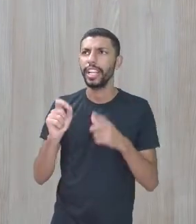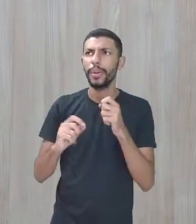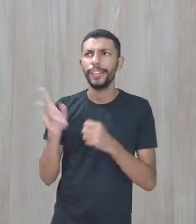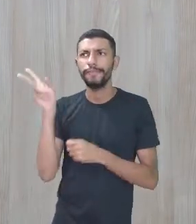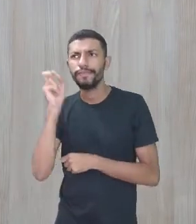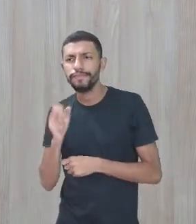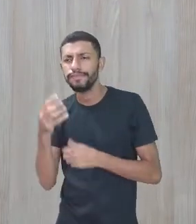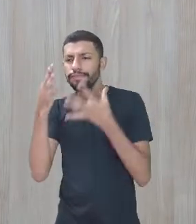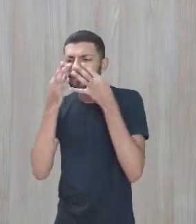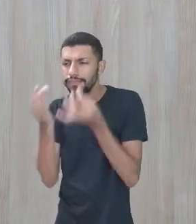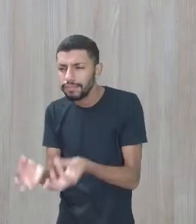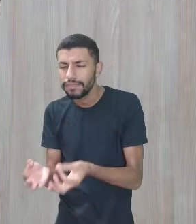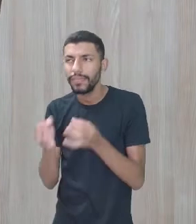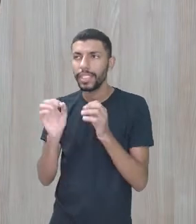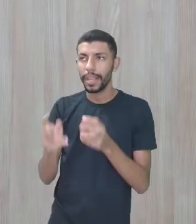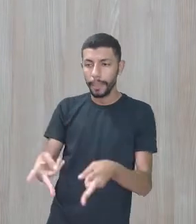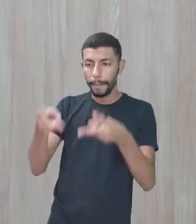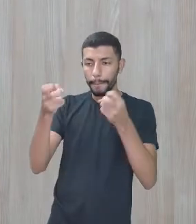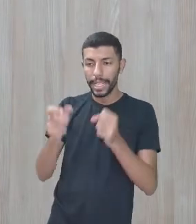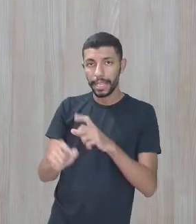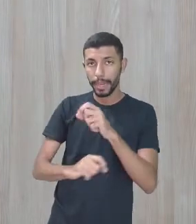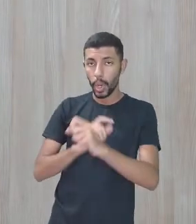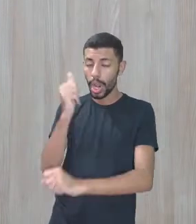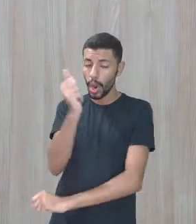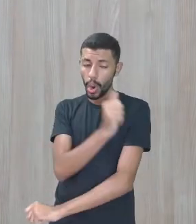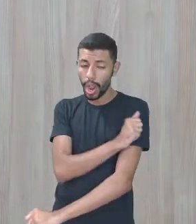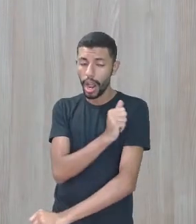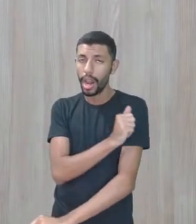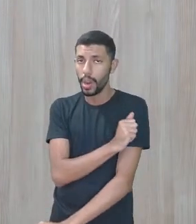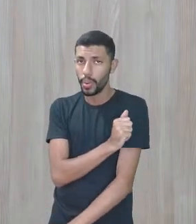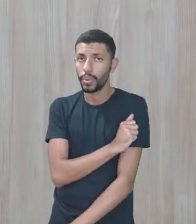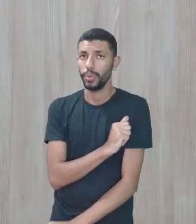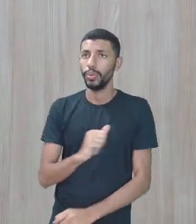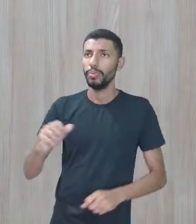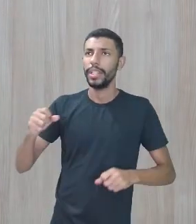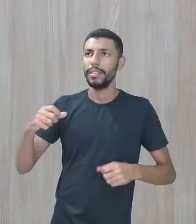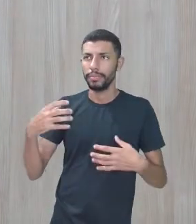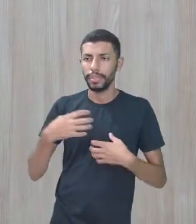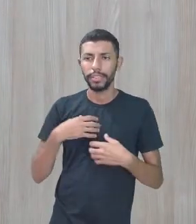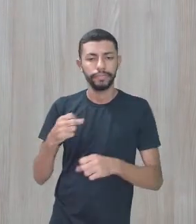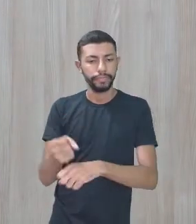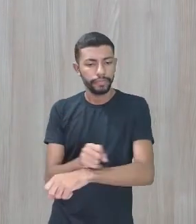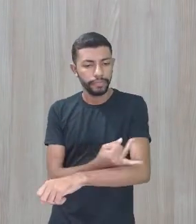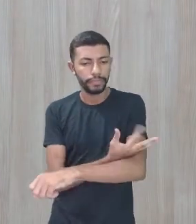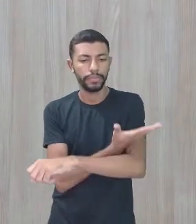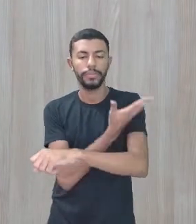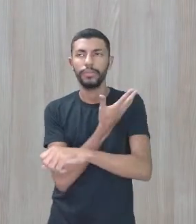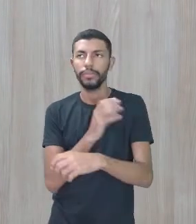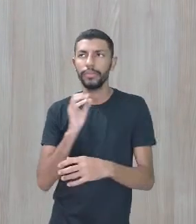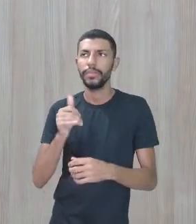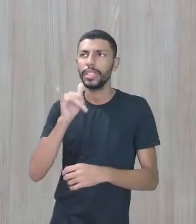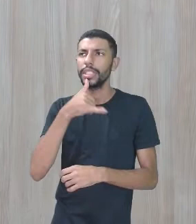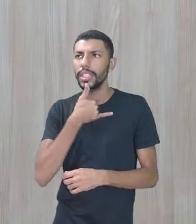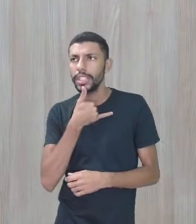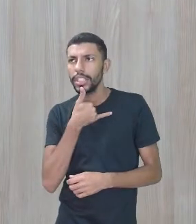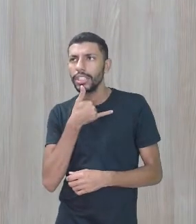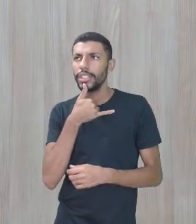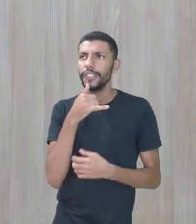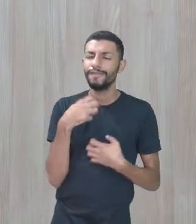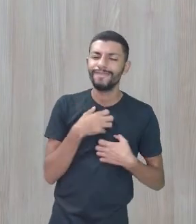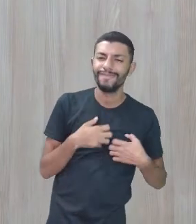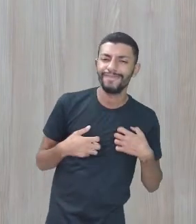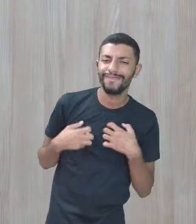escuta, que é você perceber que o estudante, ele passou alguma emoção triste, tinha